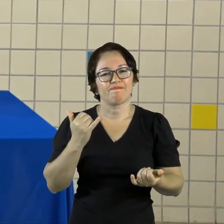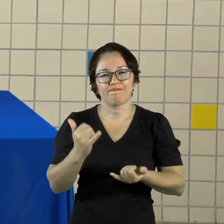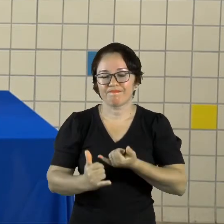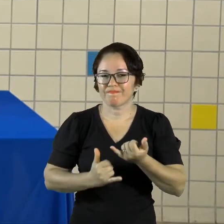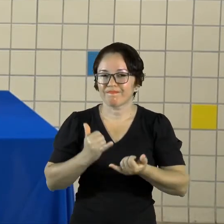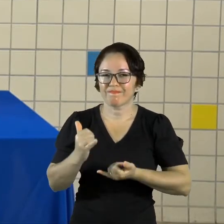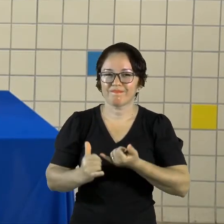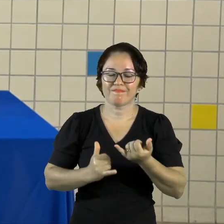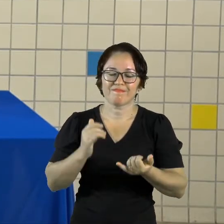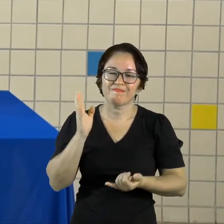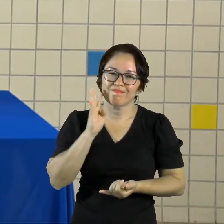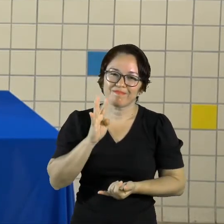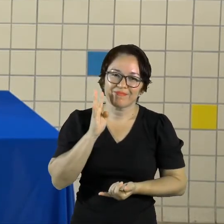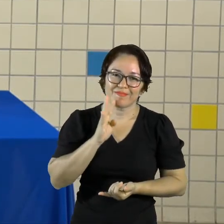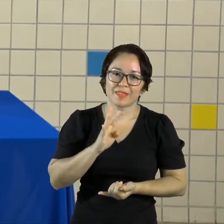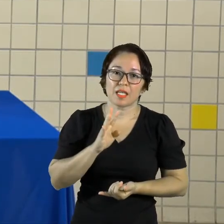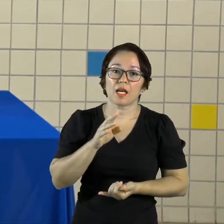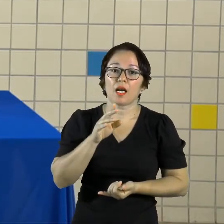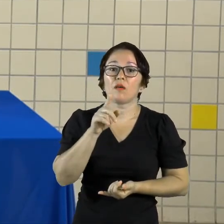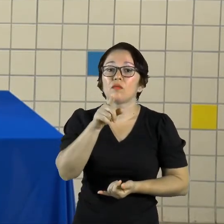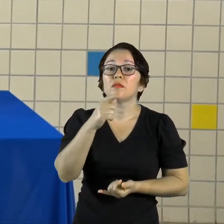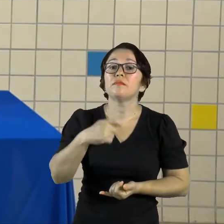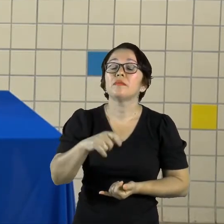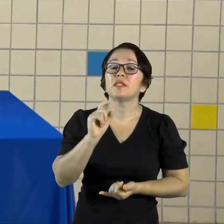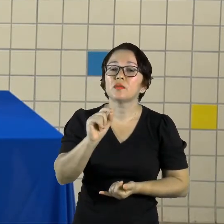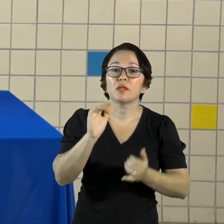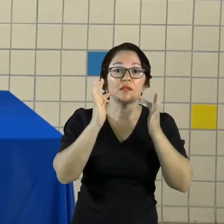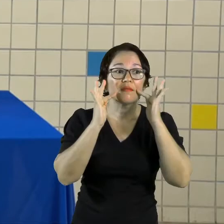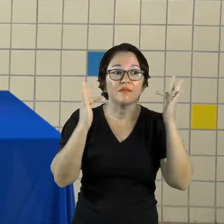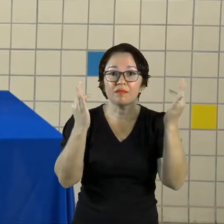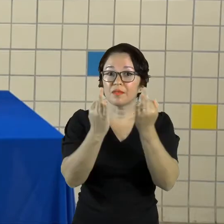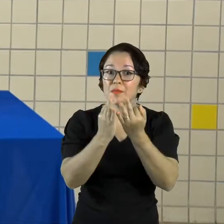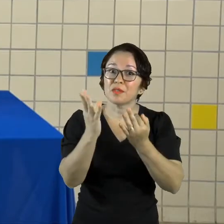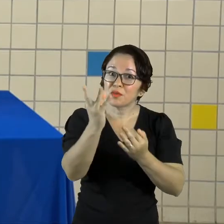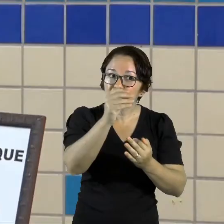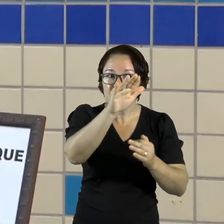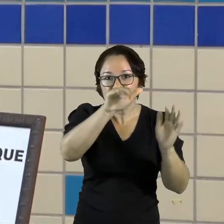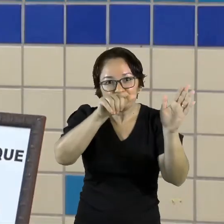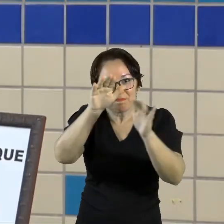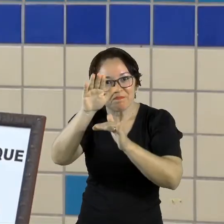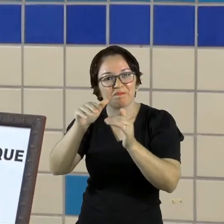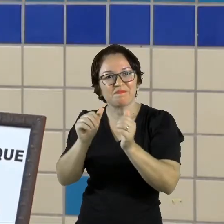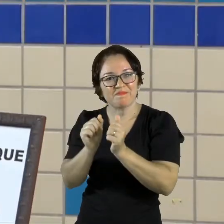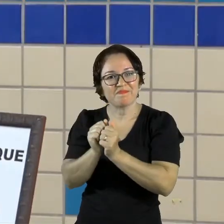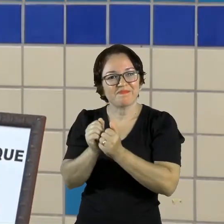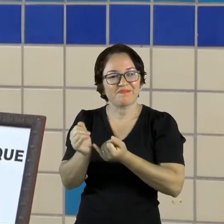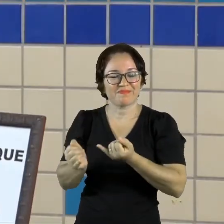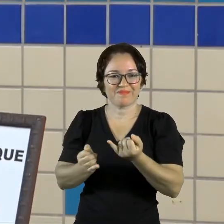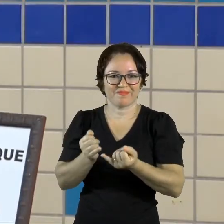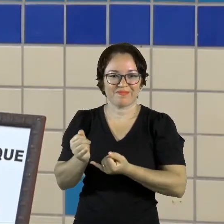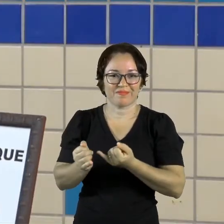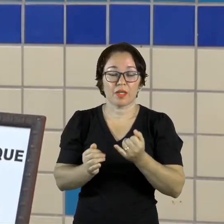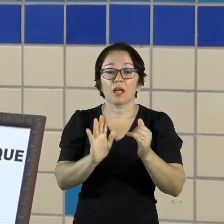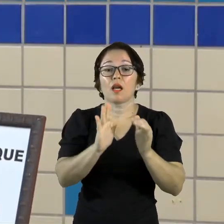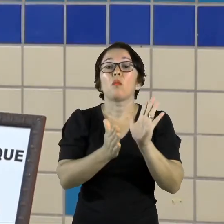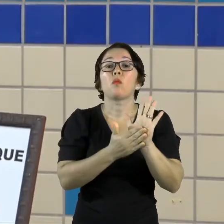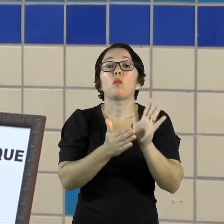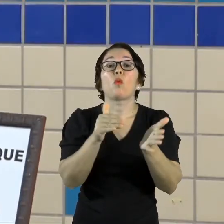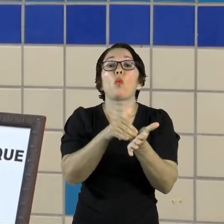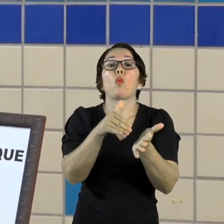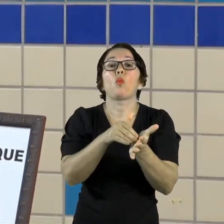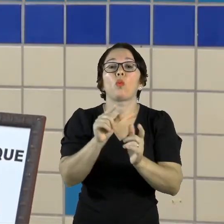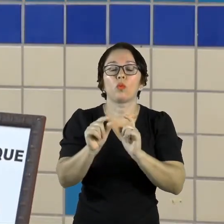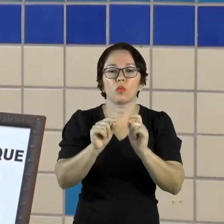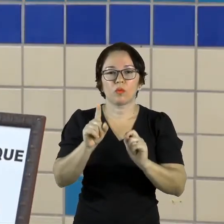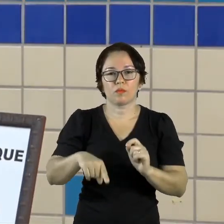mais divertida Se você convidar toda a família para participar A nossa última proposta de hoje é